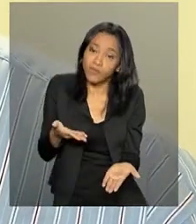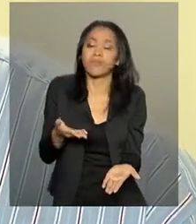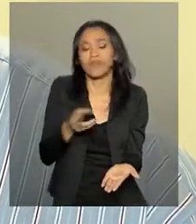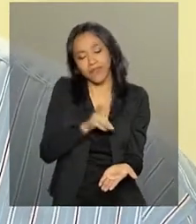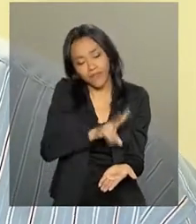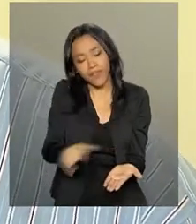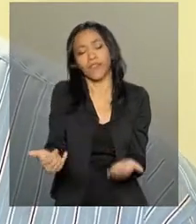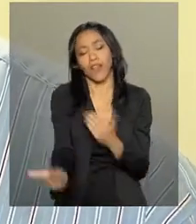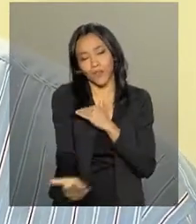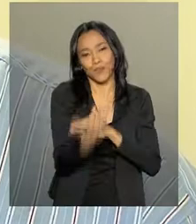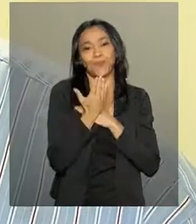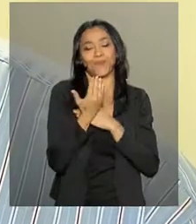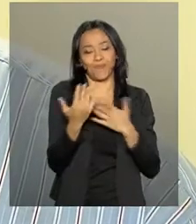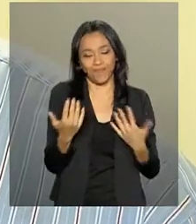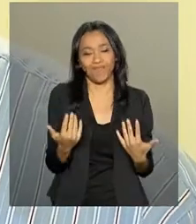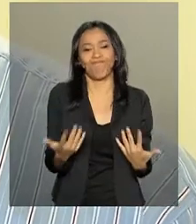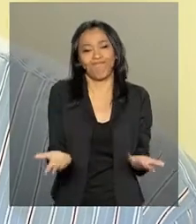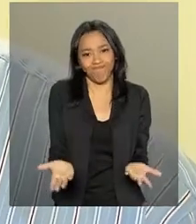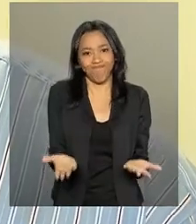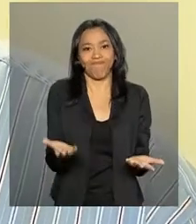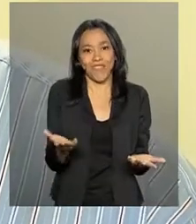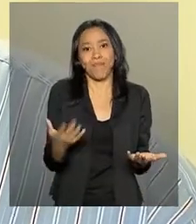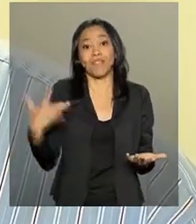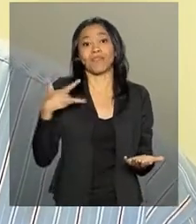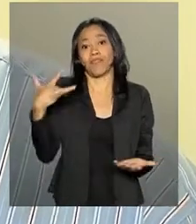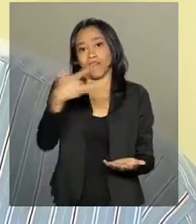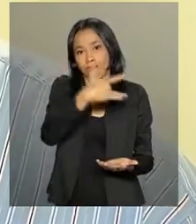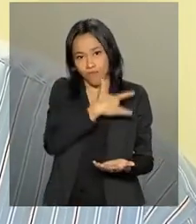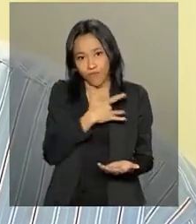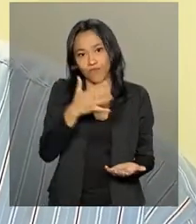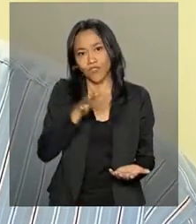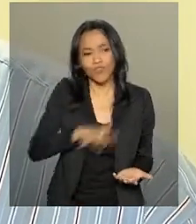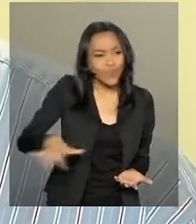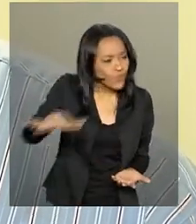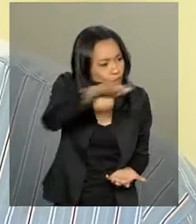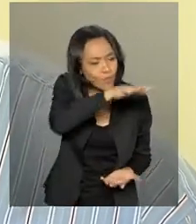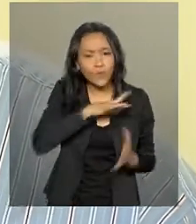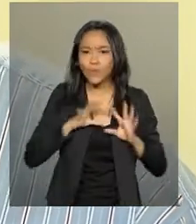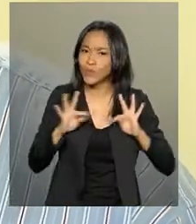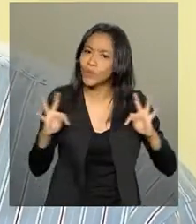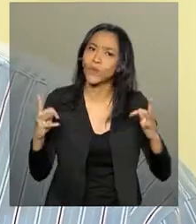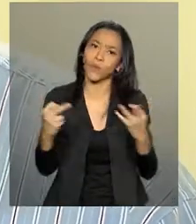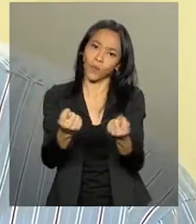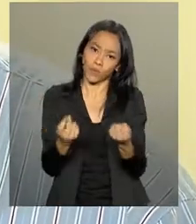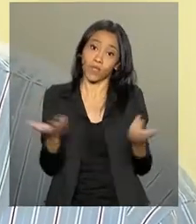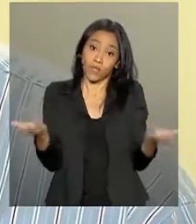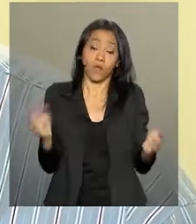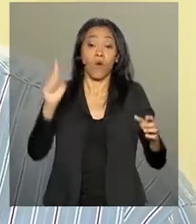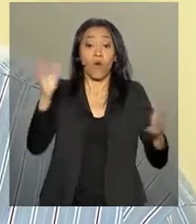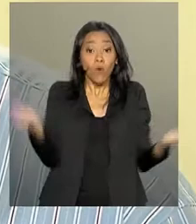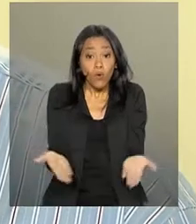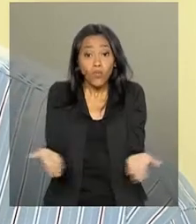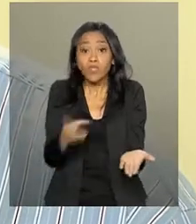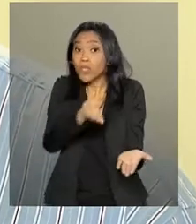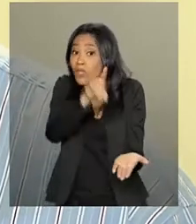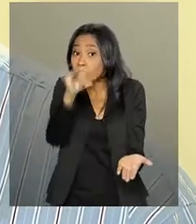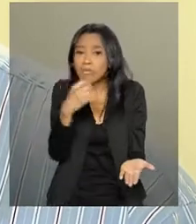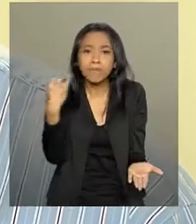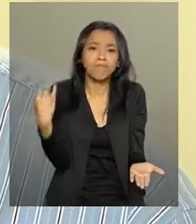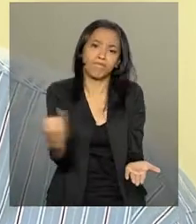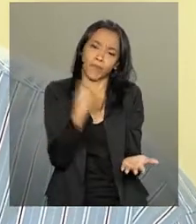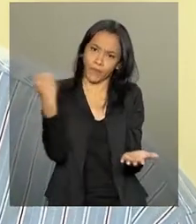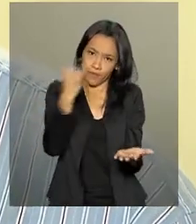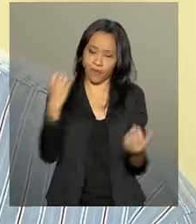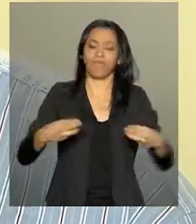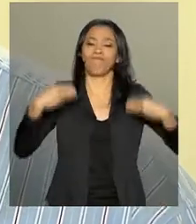estará contribuindo consideravelmente para a saúde pública, para a saúde coletiva. Então, hoje é um dia importantíssimo. O